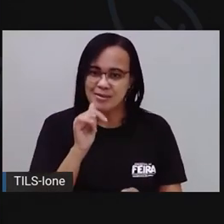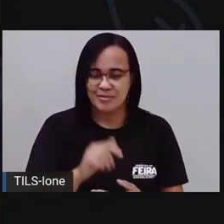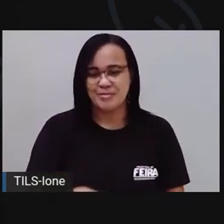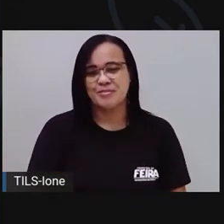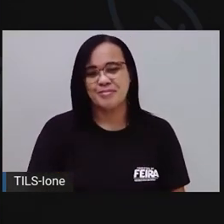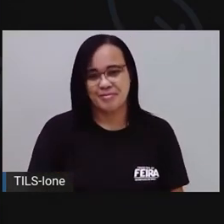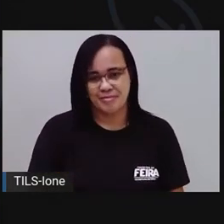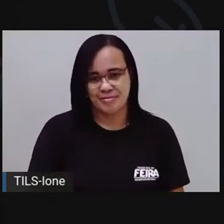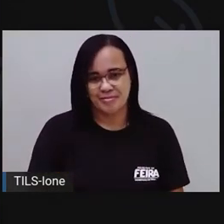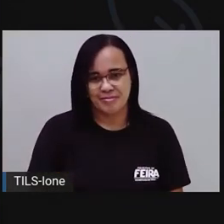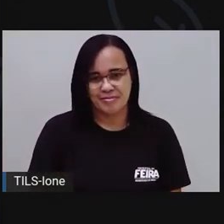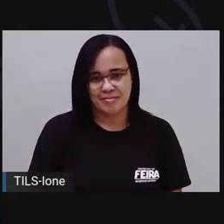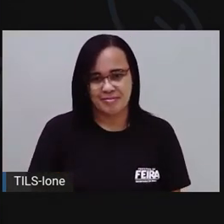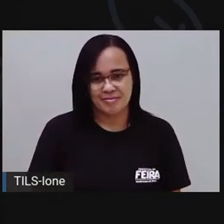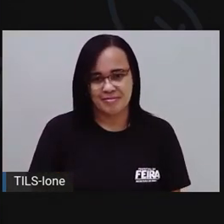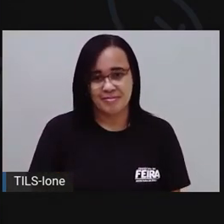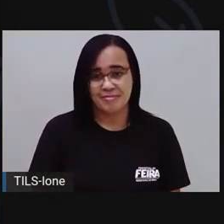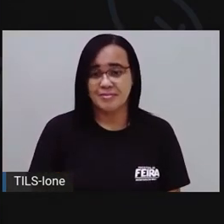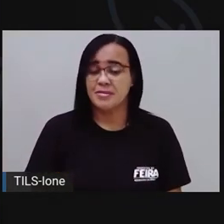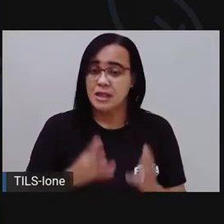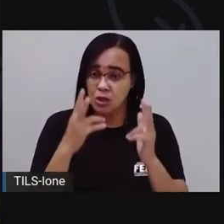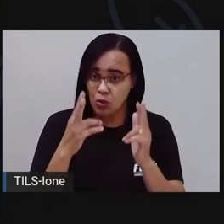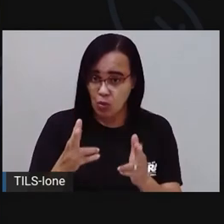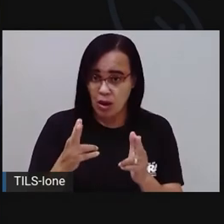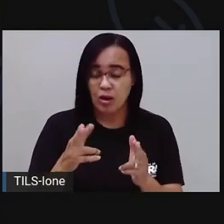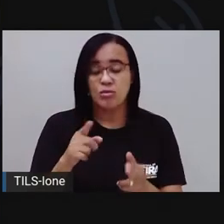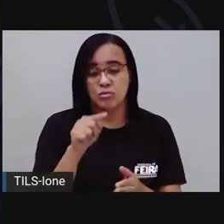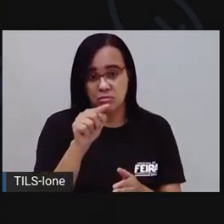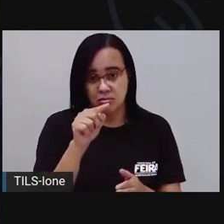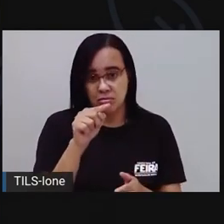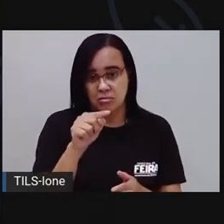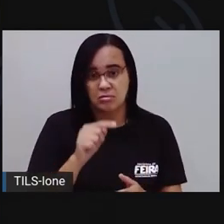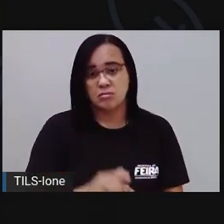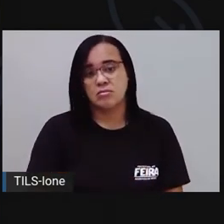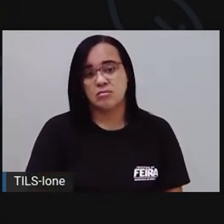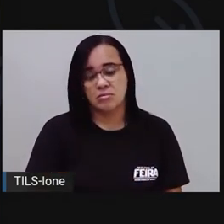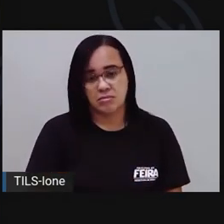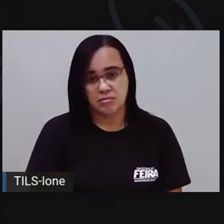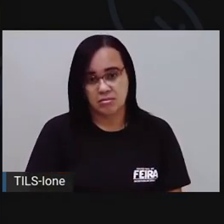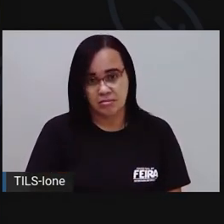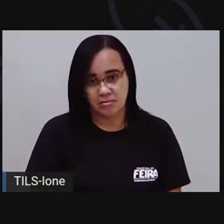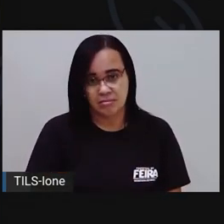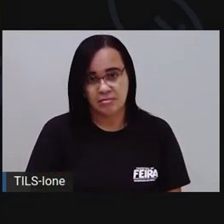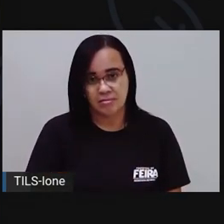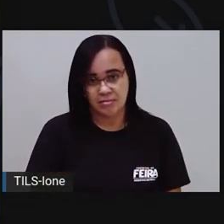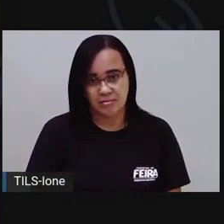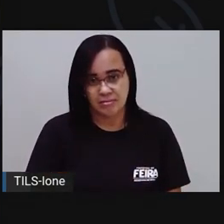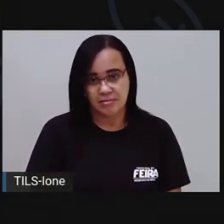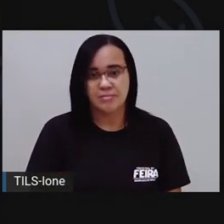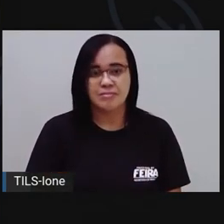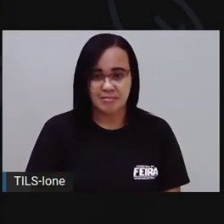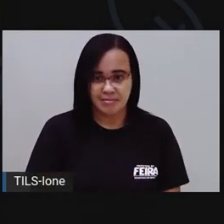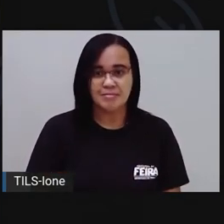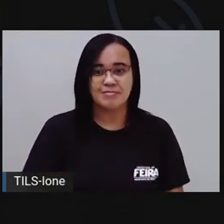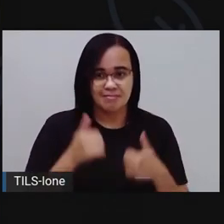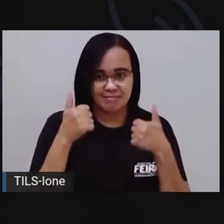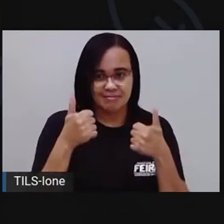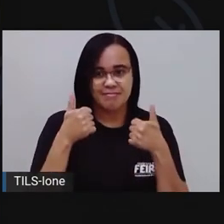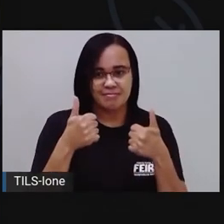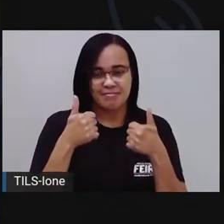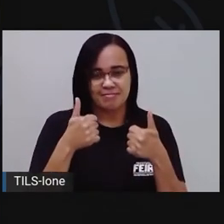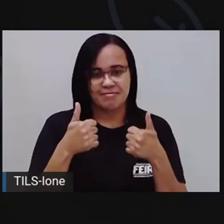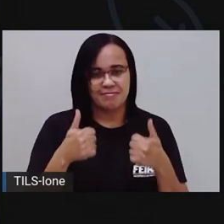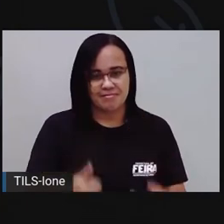Colocar a água aqui. A mesma quantidade de farinha que nós usamos, ó. Foi até aqui, não foi, produção? Que a Pró usou? Foi.